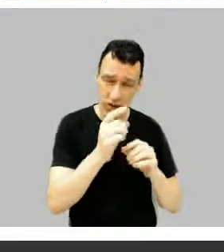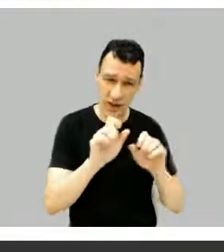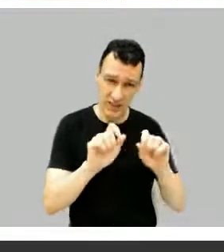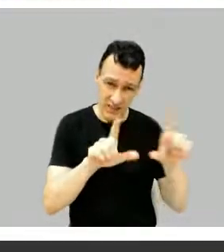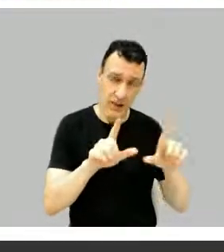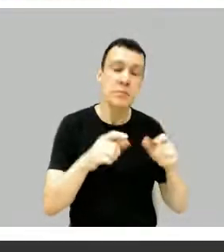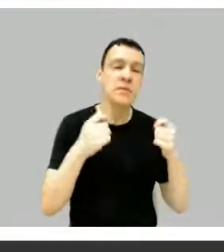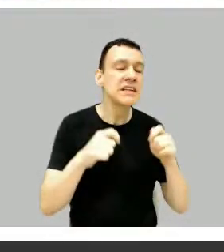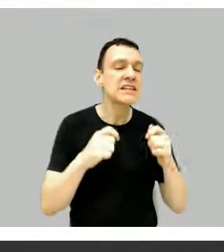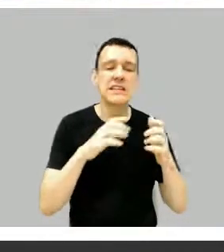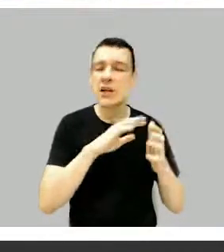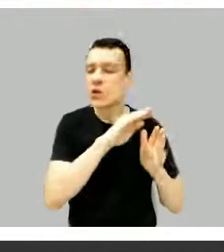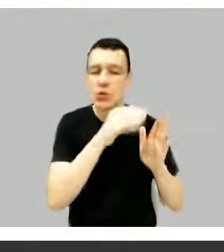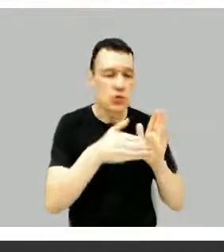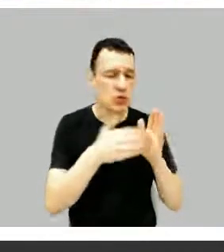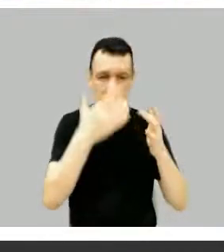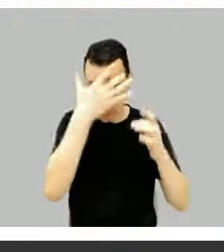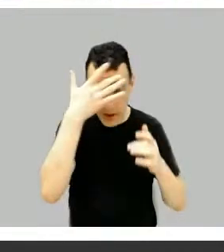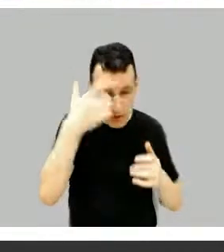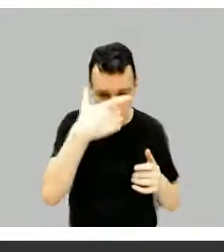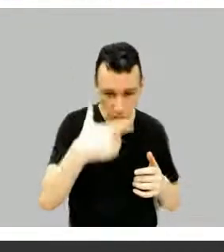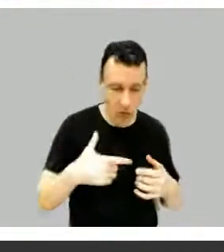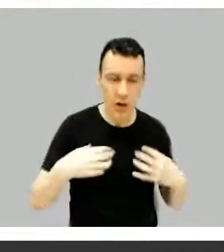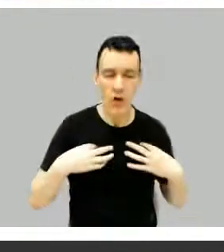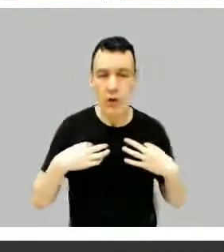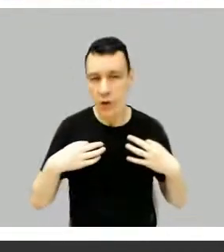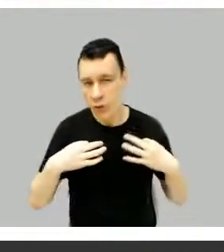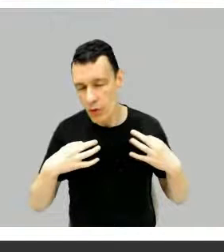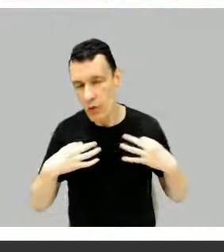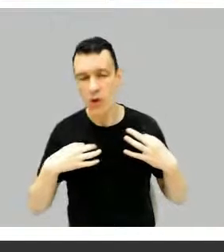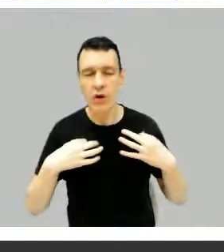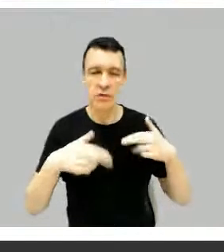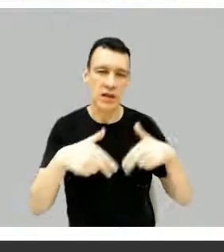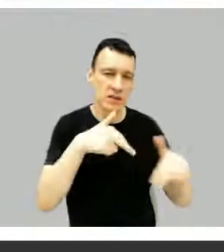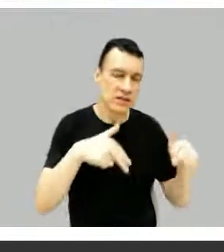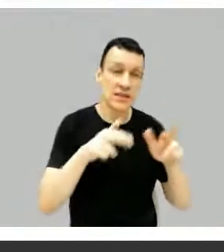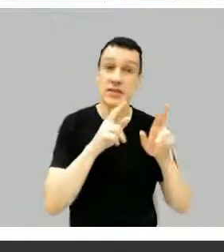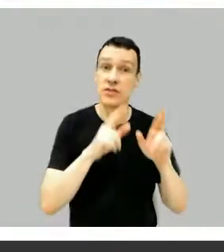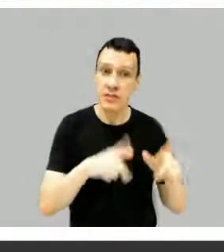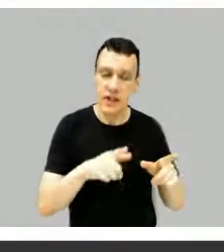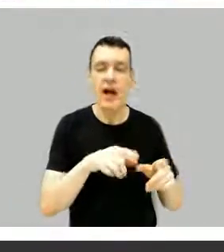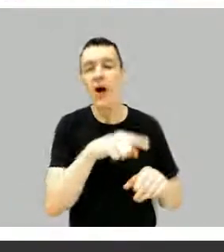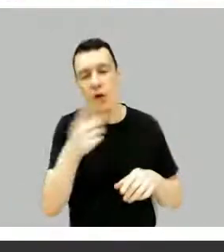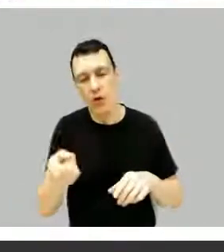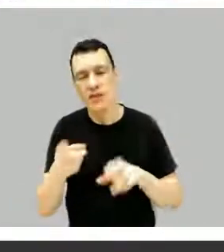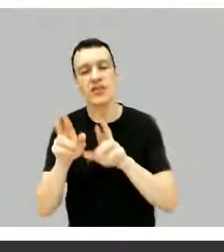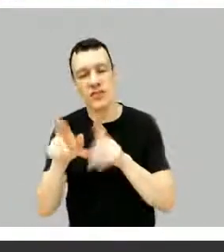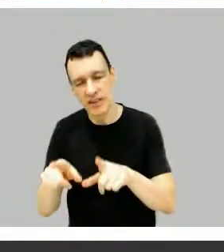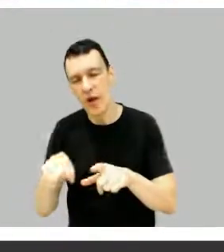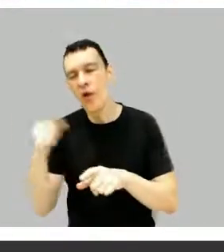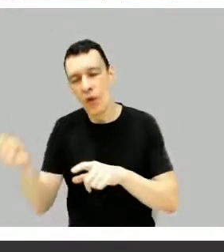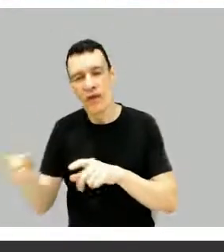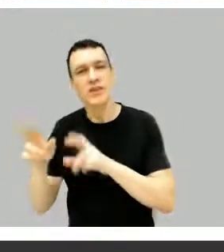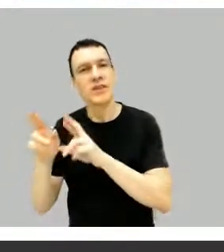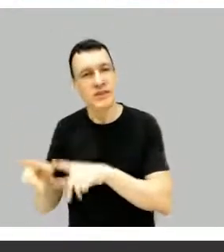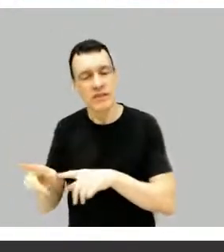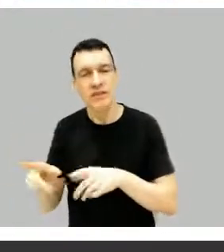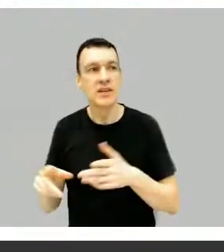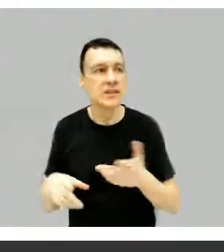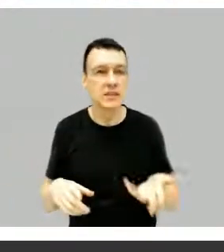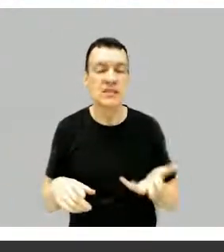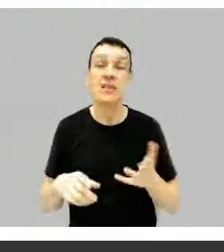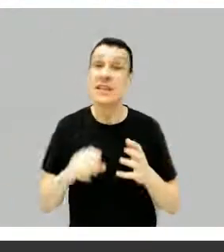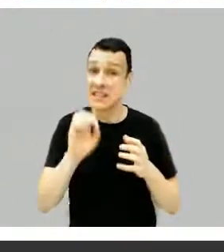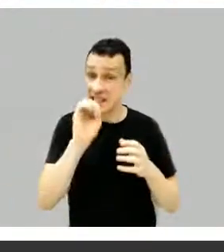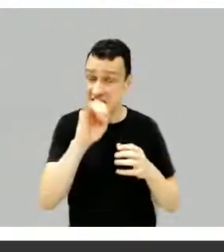diferentes, figurinos diferentes. Uma série, ela é viabilizada na escala. Você tem as mesmas locações, o mesmo elenco,